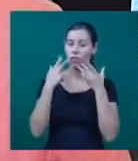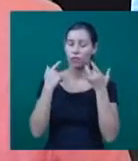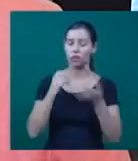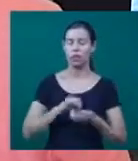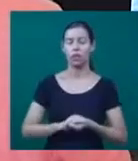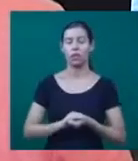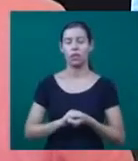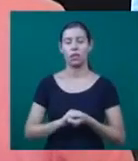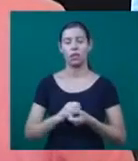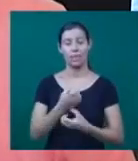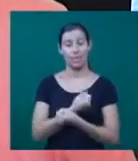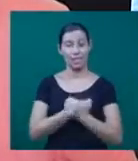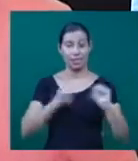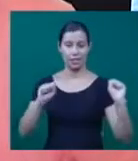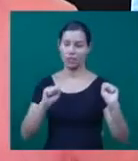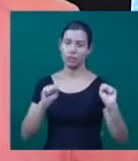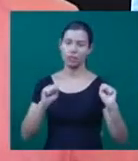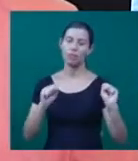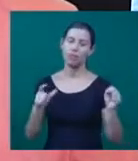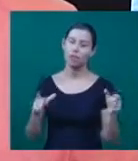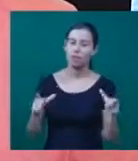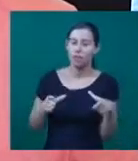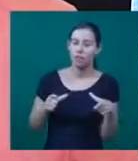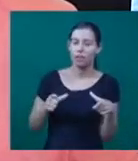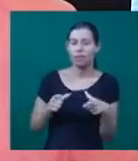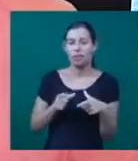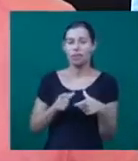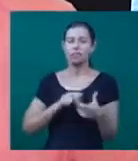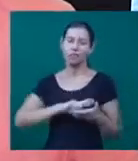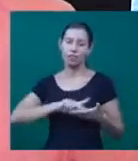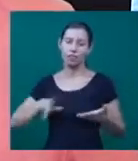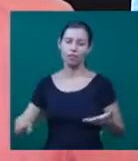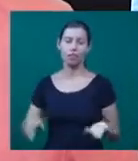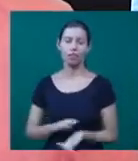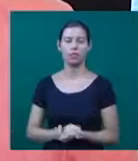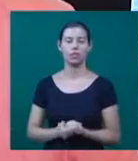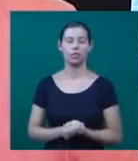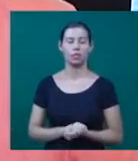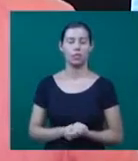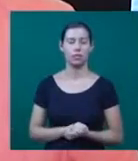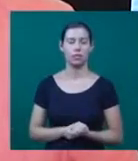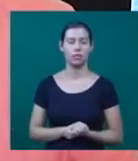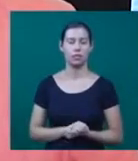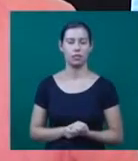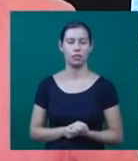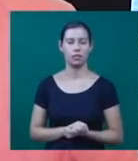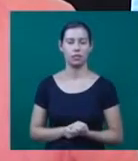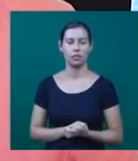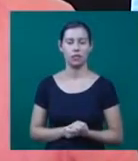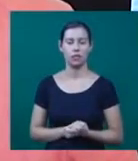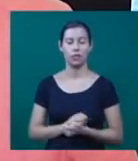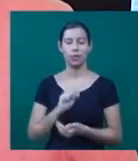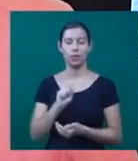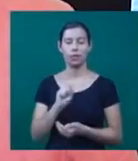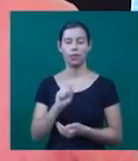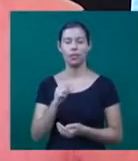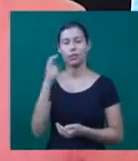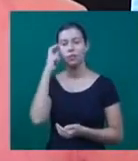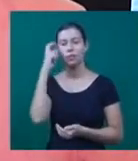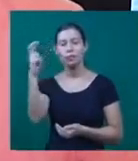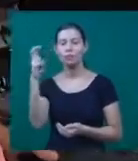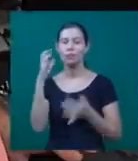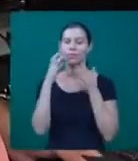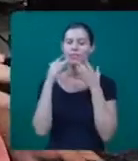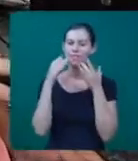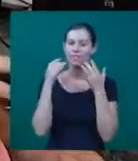os grandes teatros, tem os médios e pequenos teatros. Esses pequenos e médios teatros é que também fazem ferver a vida cultural e teatral da